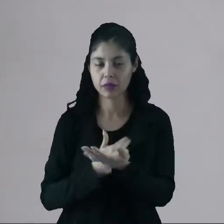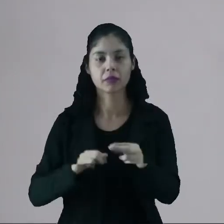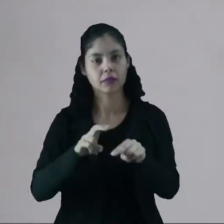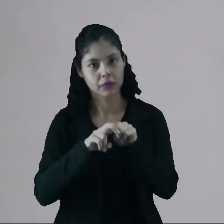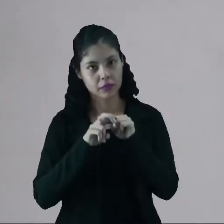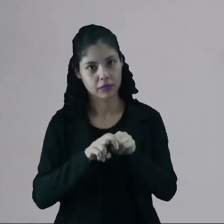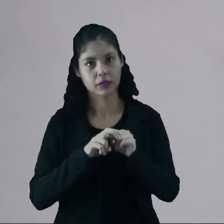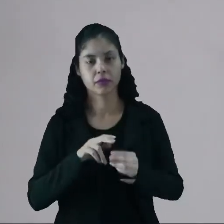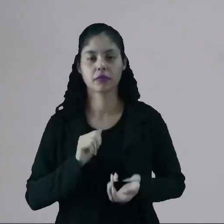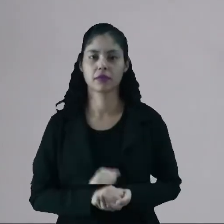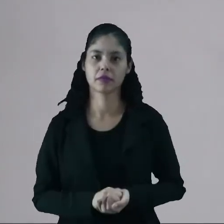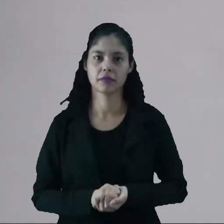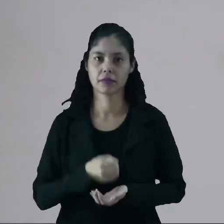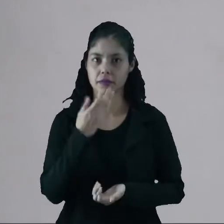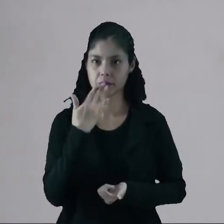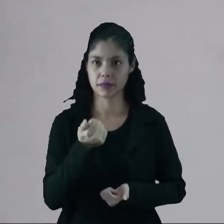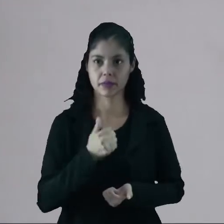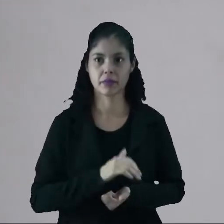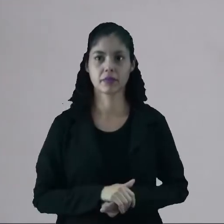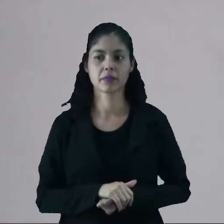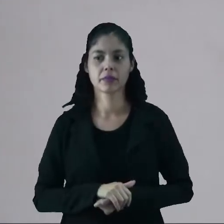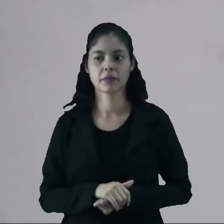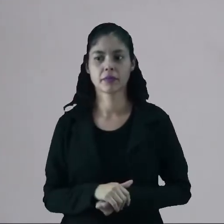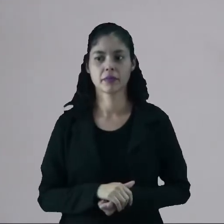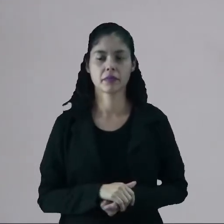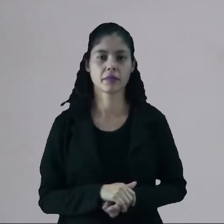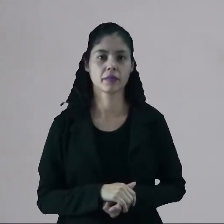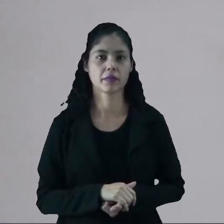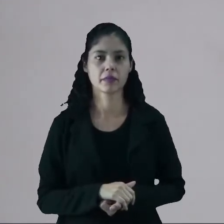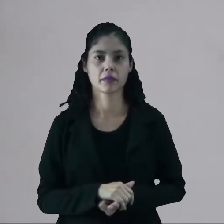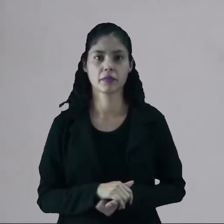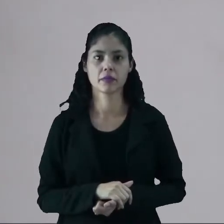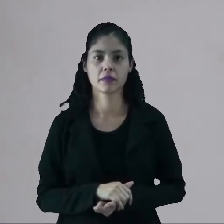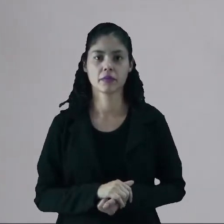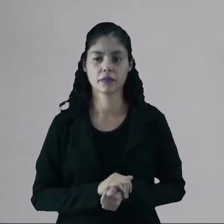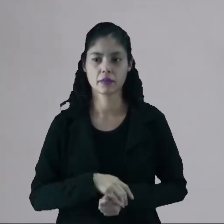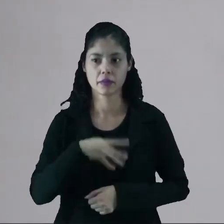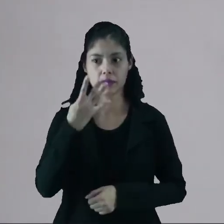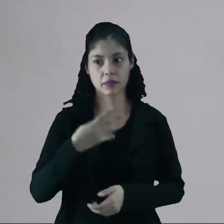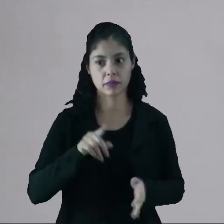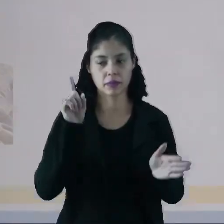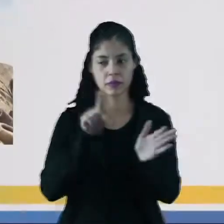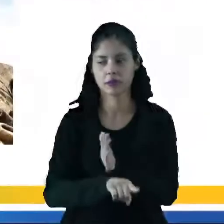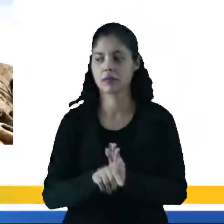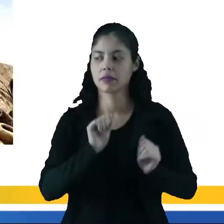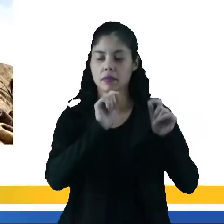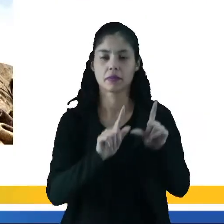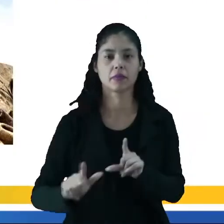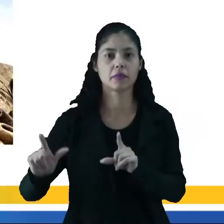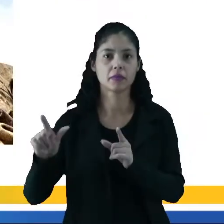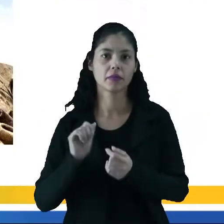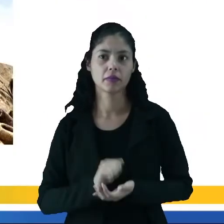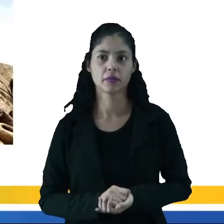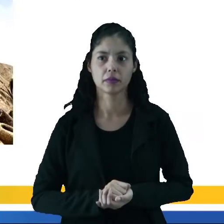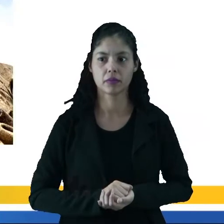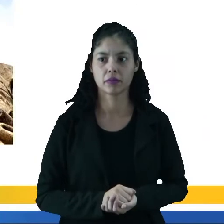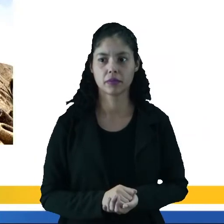Por isso que é metalinguagem. Tudo bem? Vamos seguir adiante. Quarta questão. Então, vamos acompanhar.